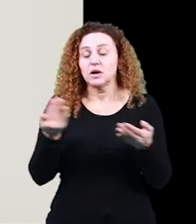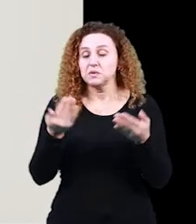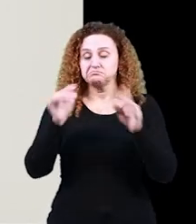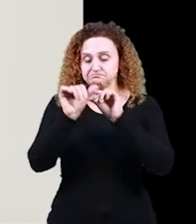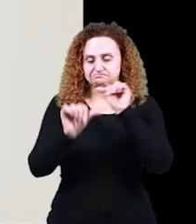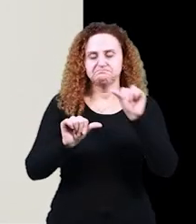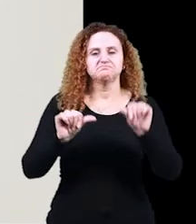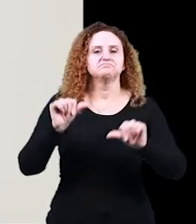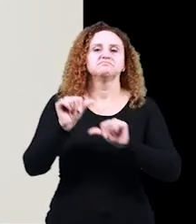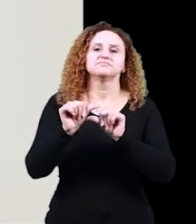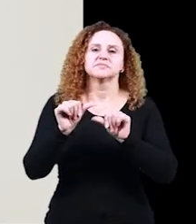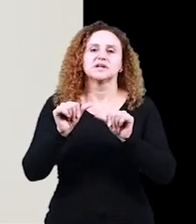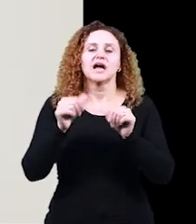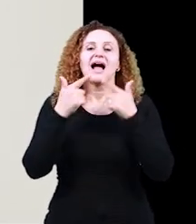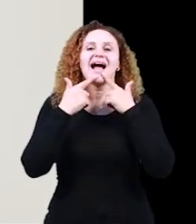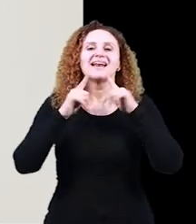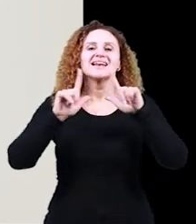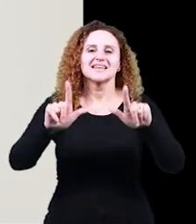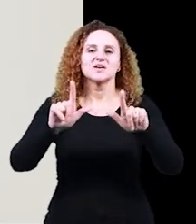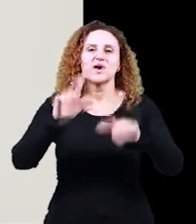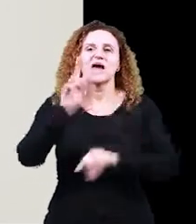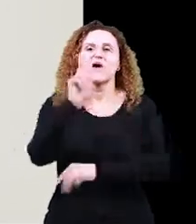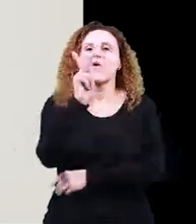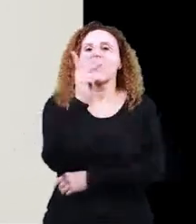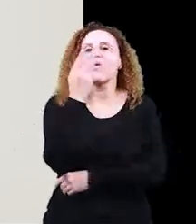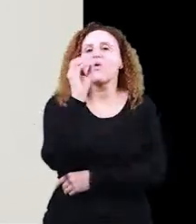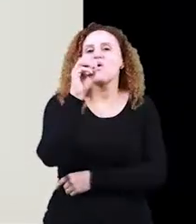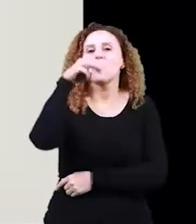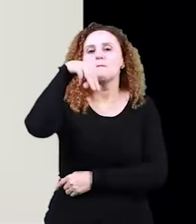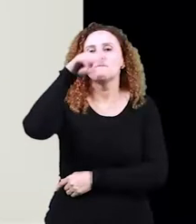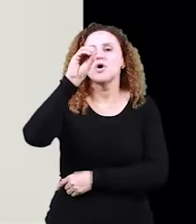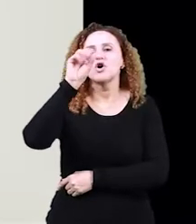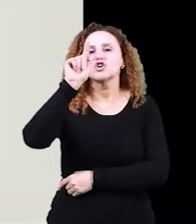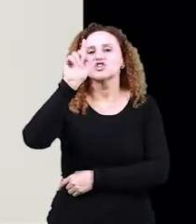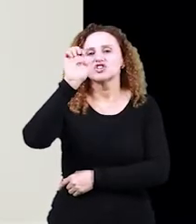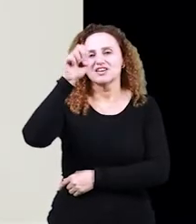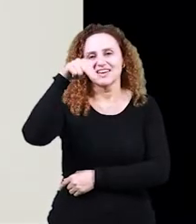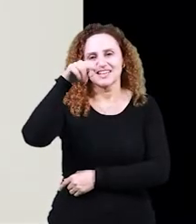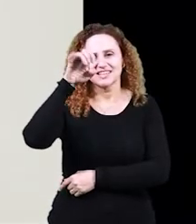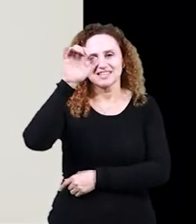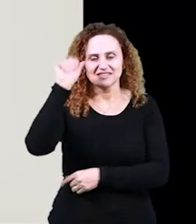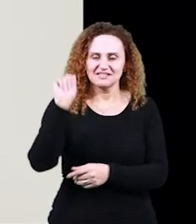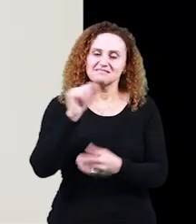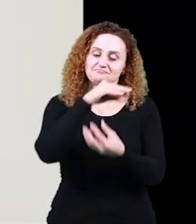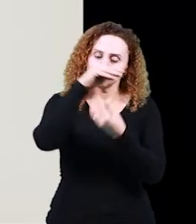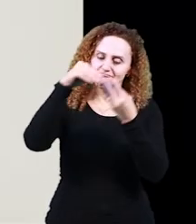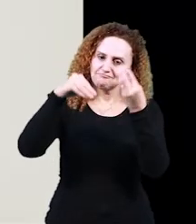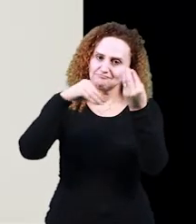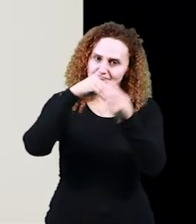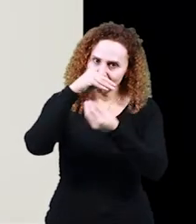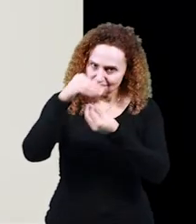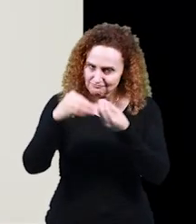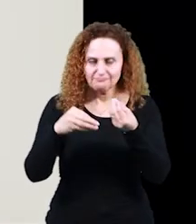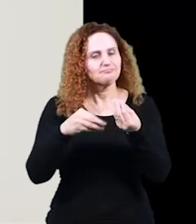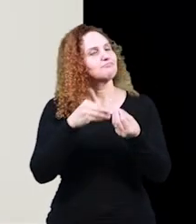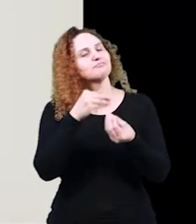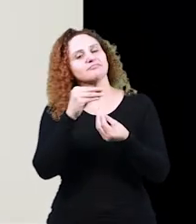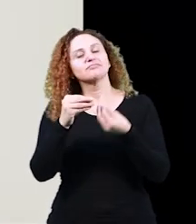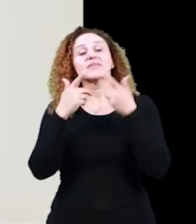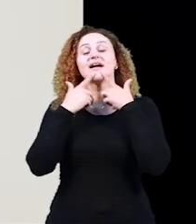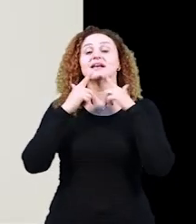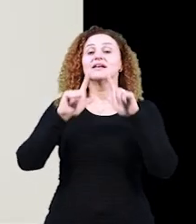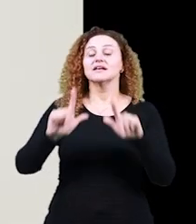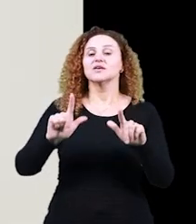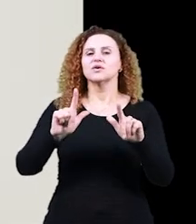homogênea. E os sociolinguísticos vão fazer justamente o processo contrário, né? É pensar que a língua,